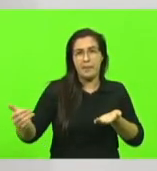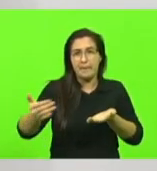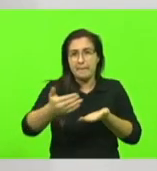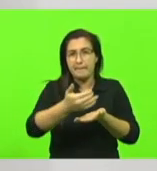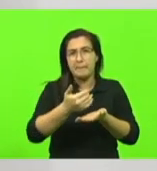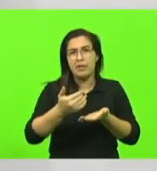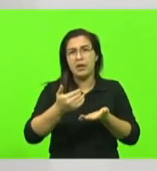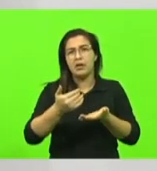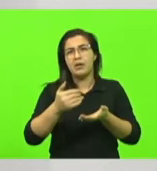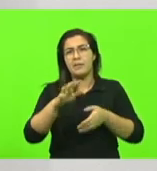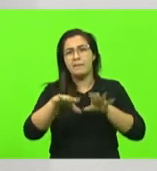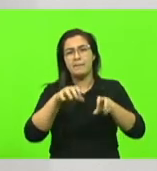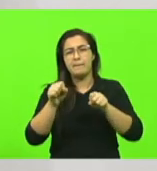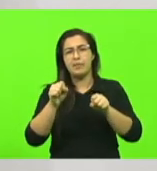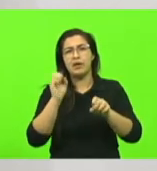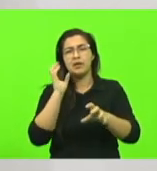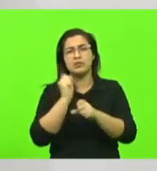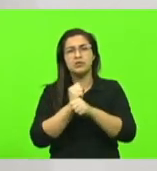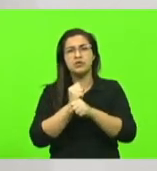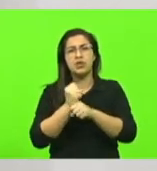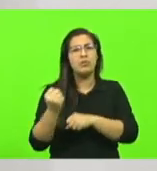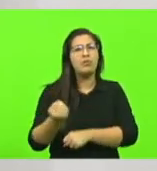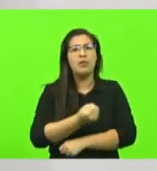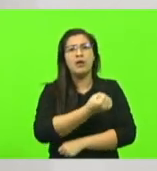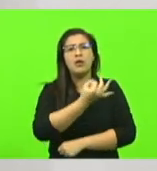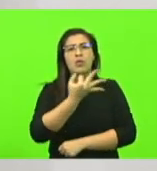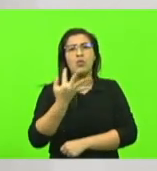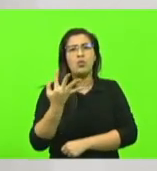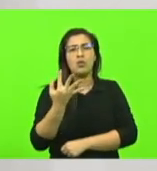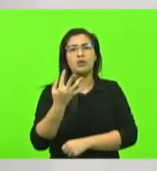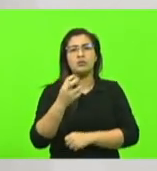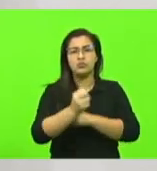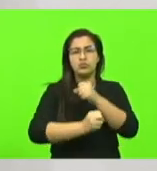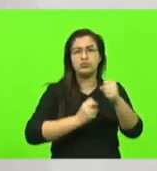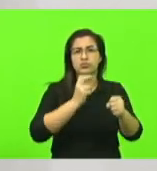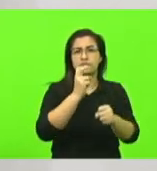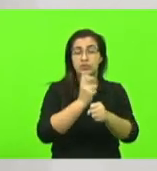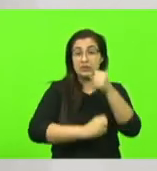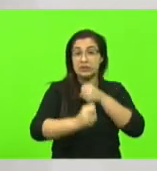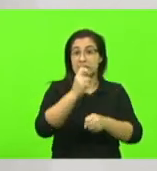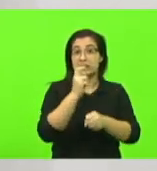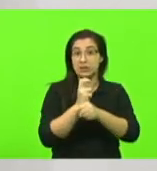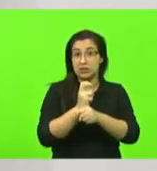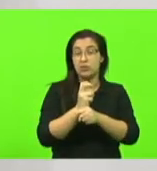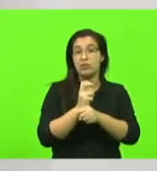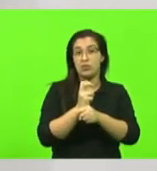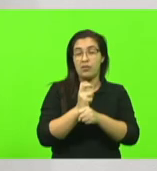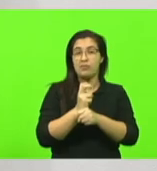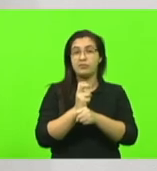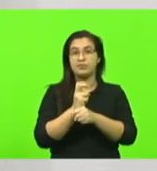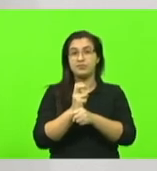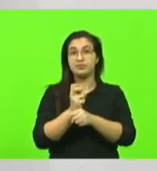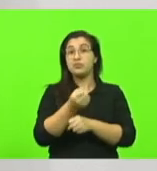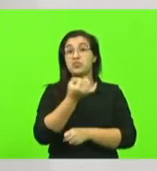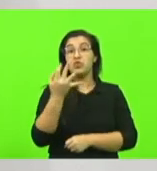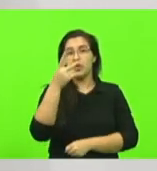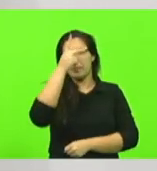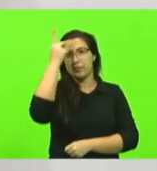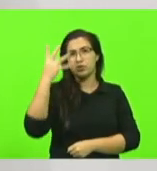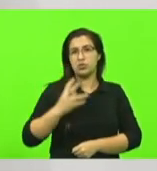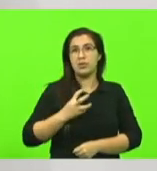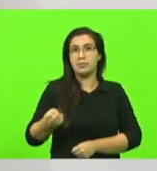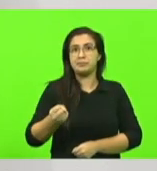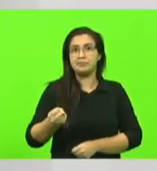casos de suicídio dos últimos cinco anos naquela época e tirasse cópia do